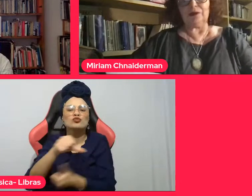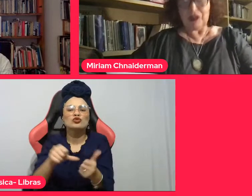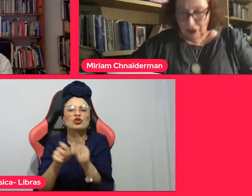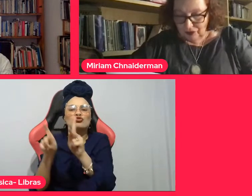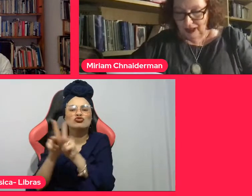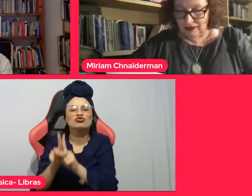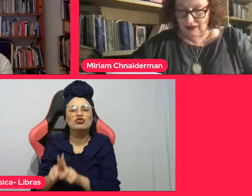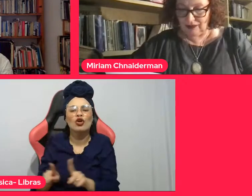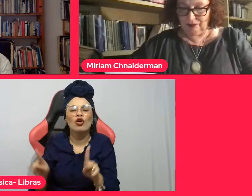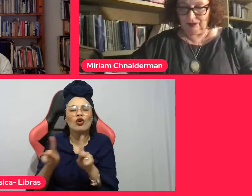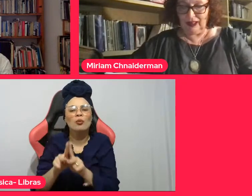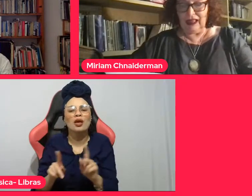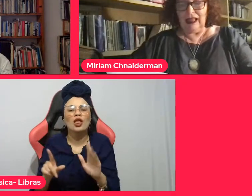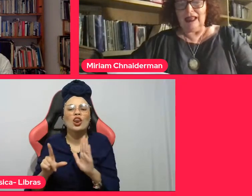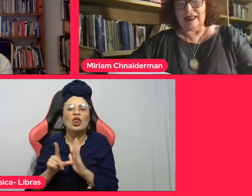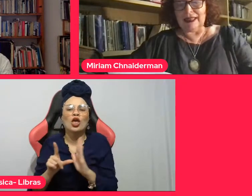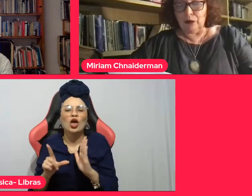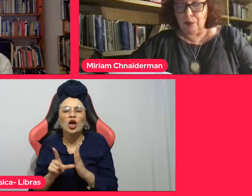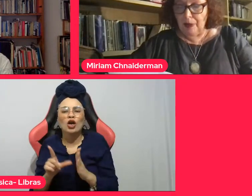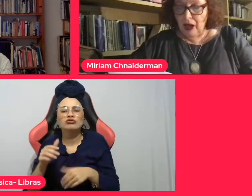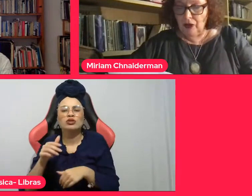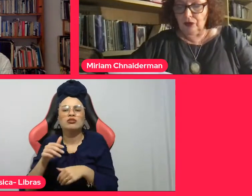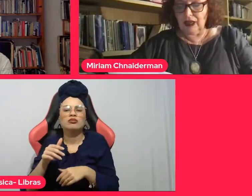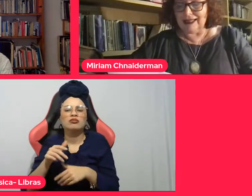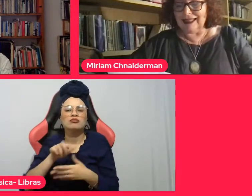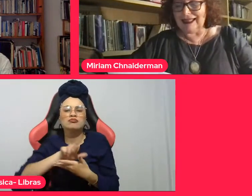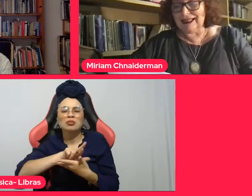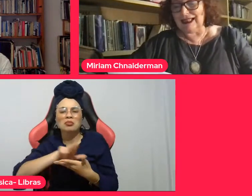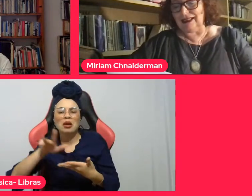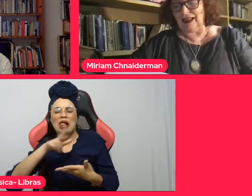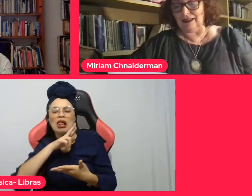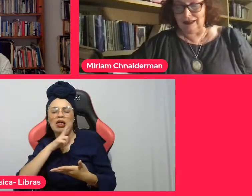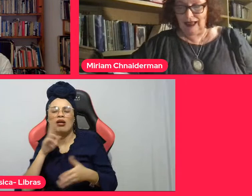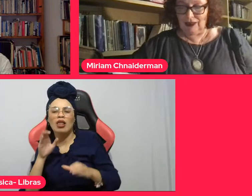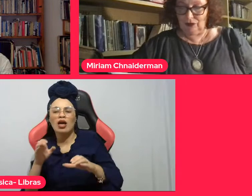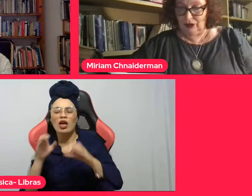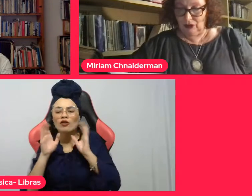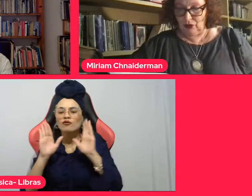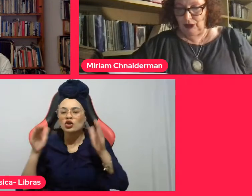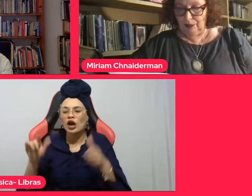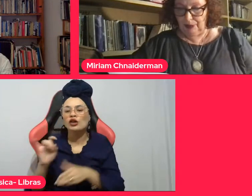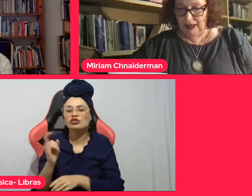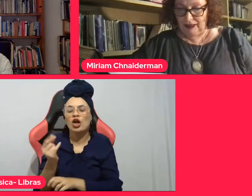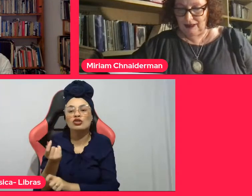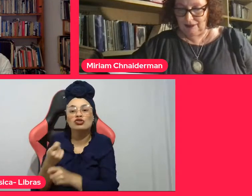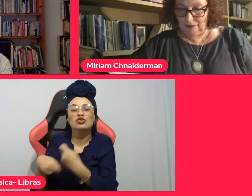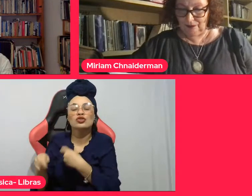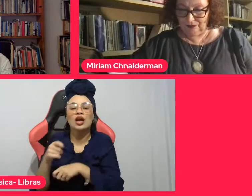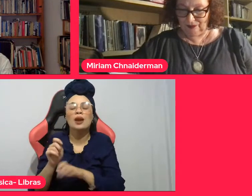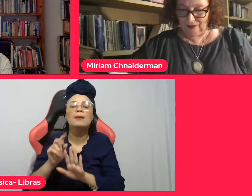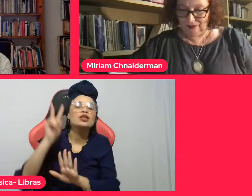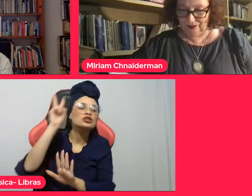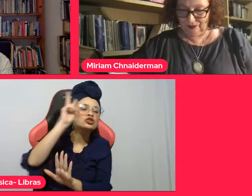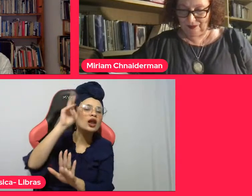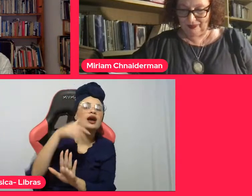capitalismo selvagem. São Paulo é descentralizado em toda parte.